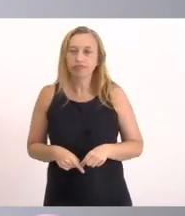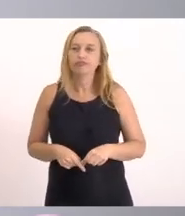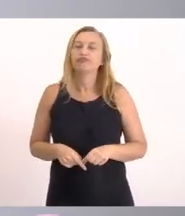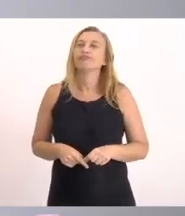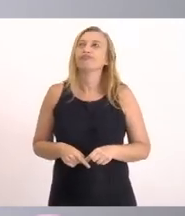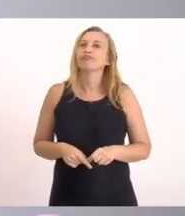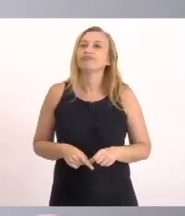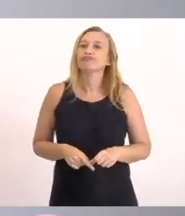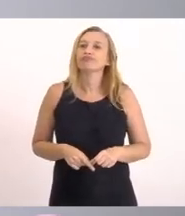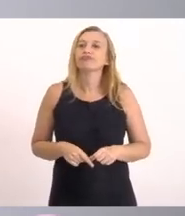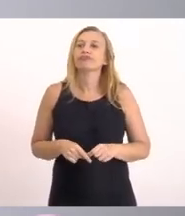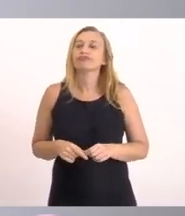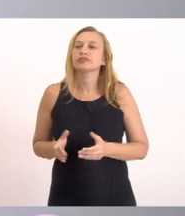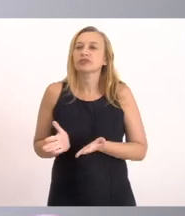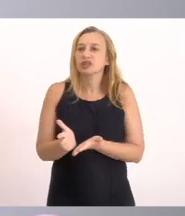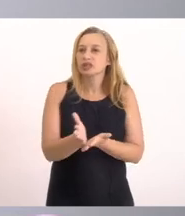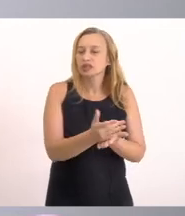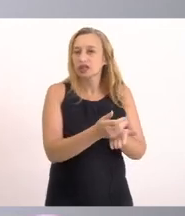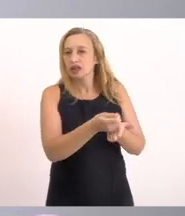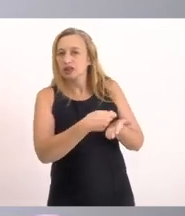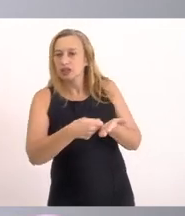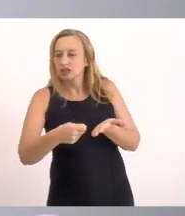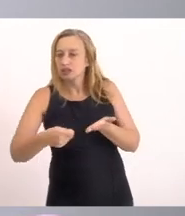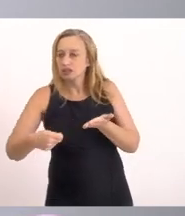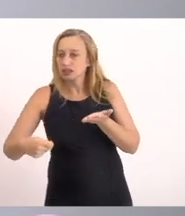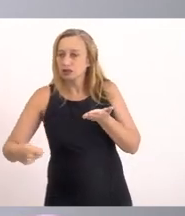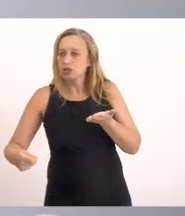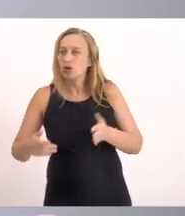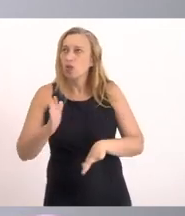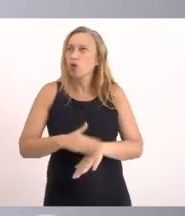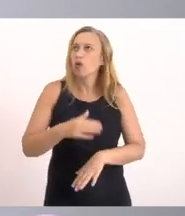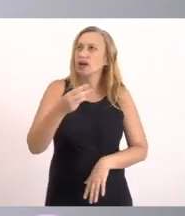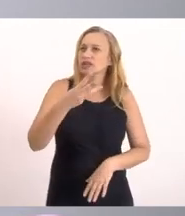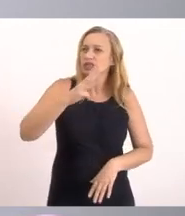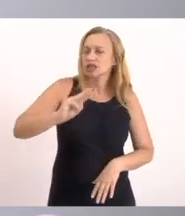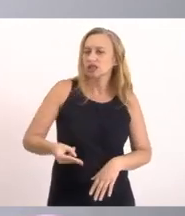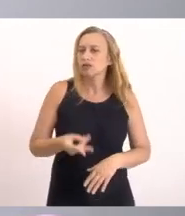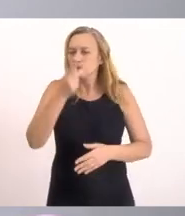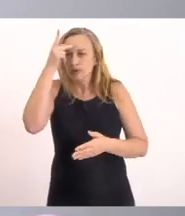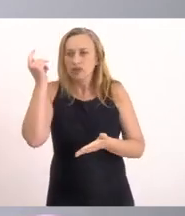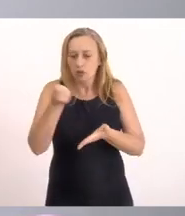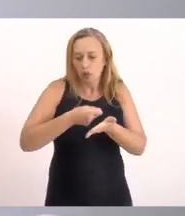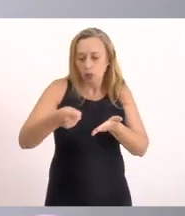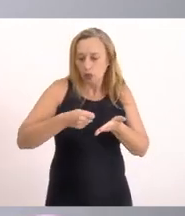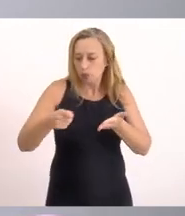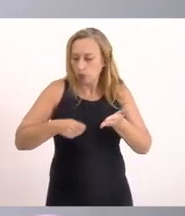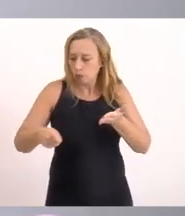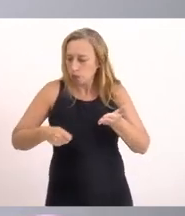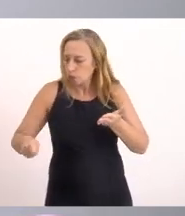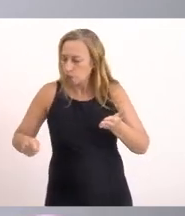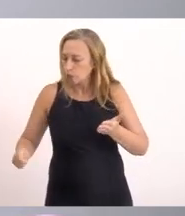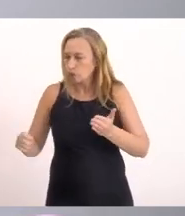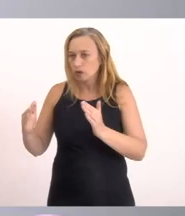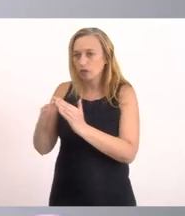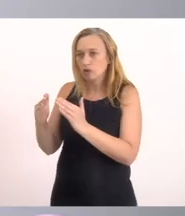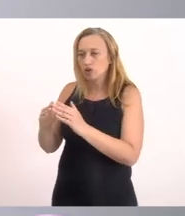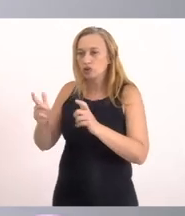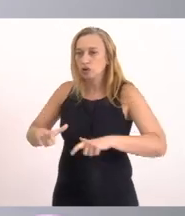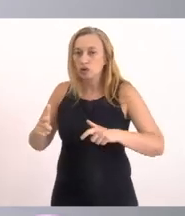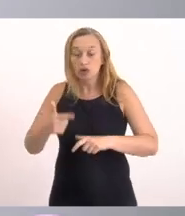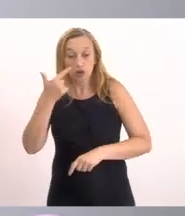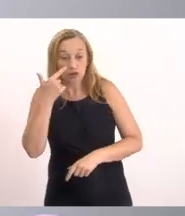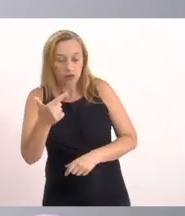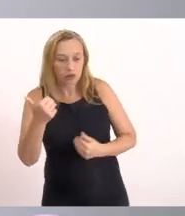Coletamos assinatura Através de um abaixo-assinado Foram quase 3 mil Assinaturas Do Saquaremense Que identificou E